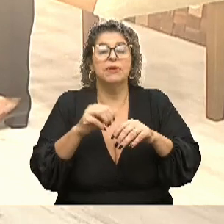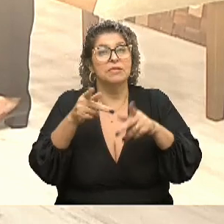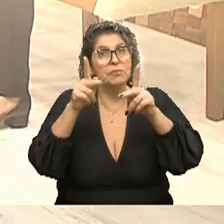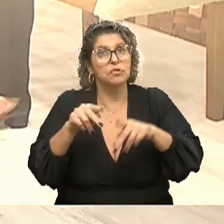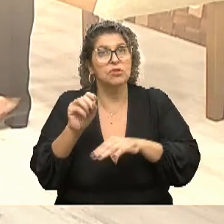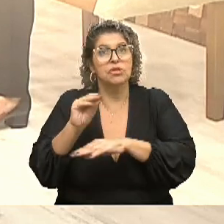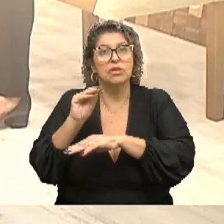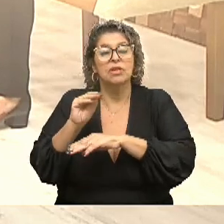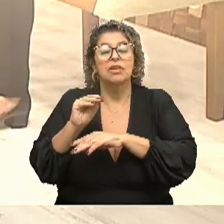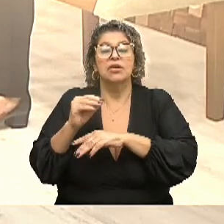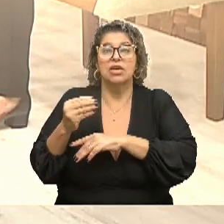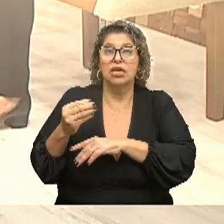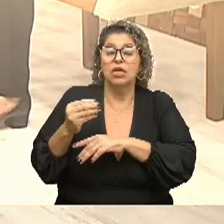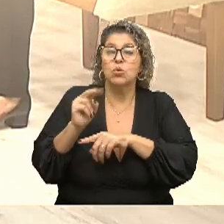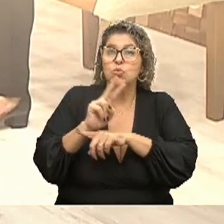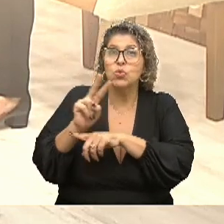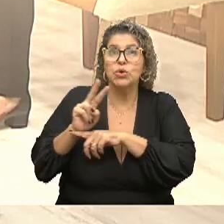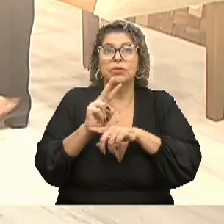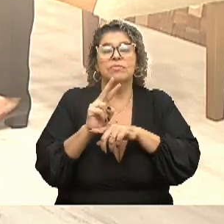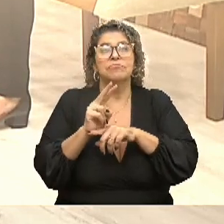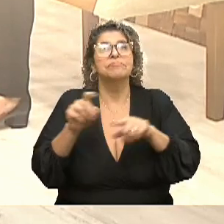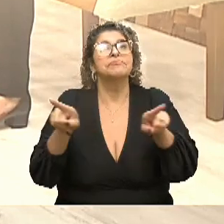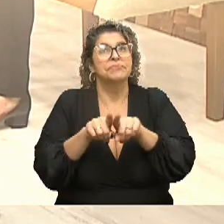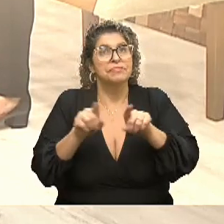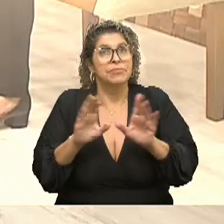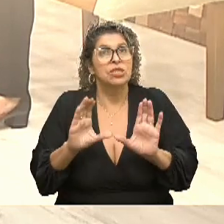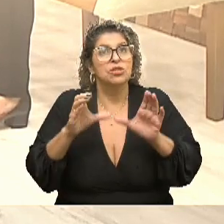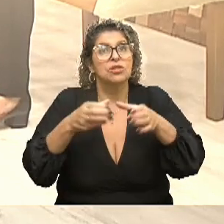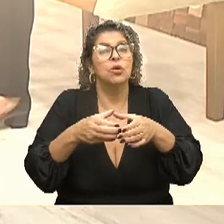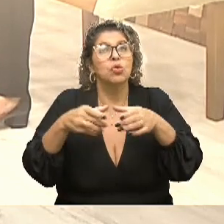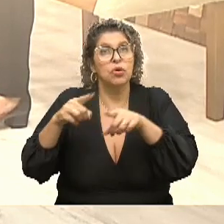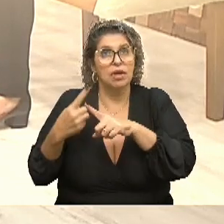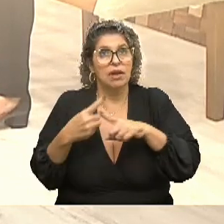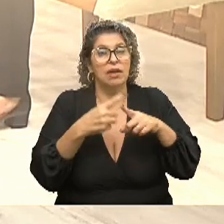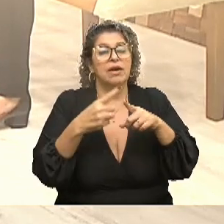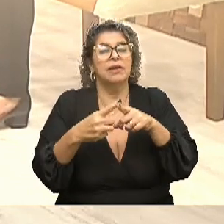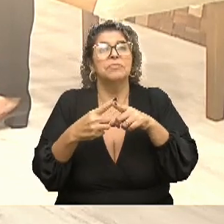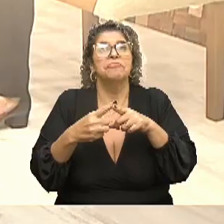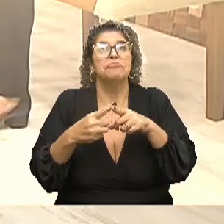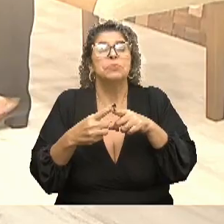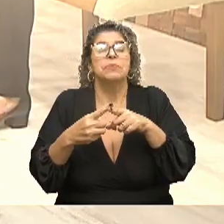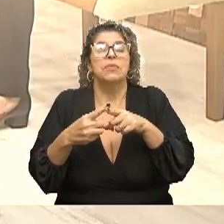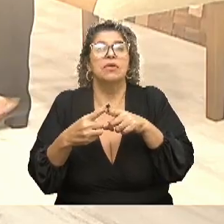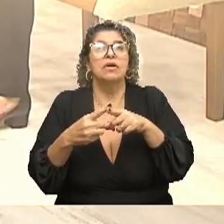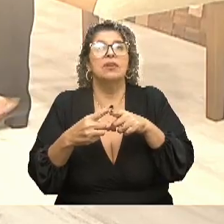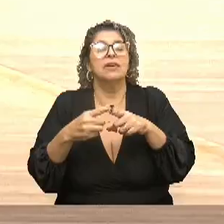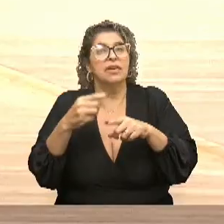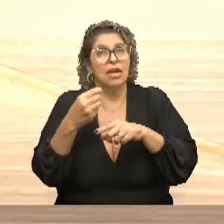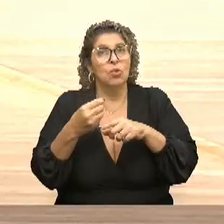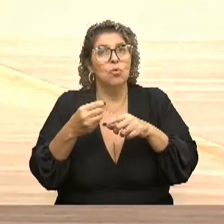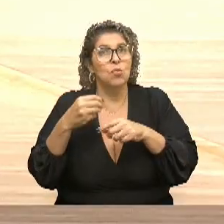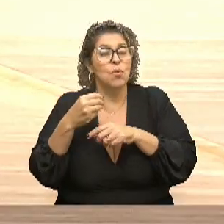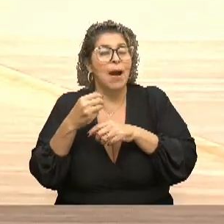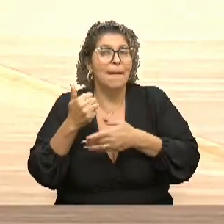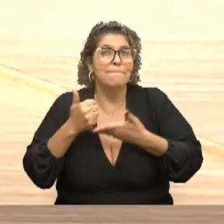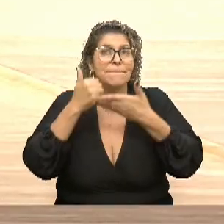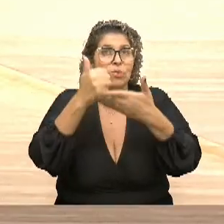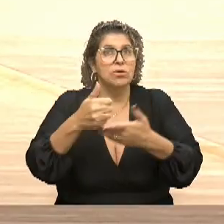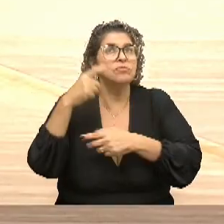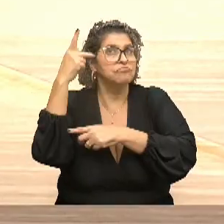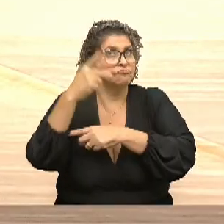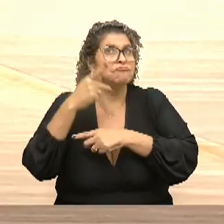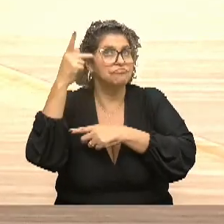e amigos lá do centro, já está sendo montada, e apoio psicológico para os pais, que é essencial que tenha essa troca de